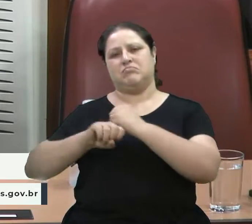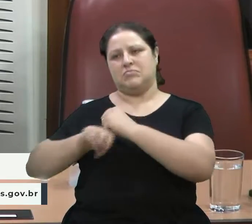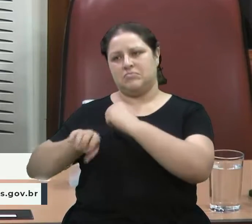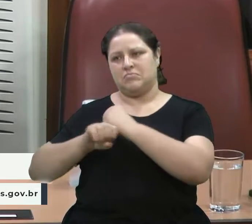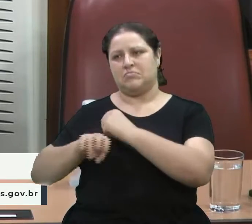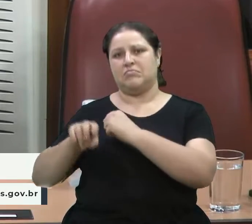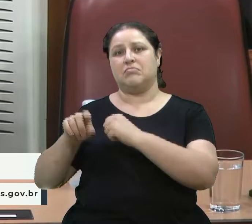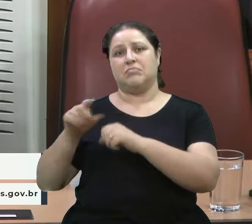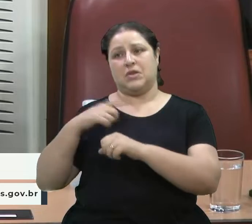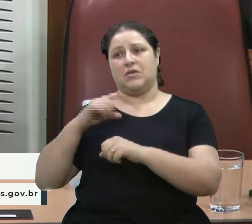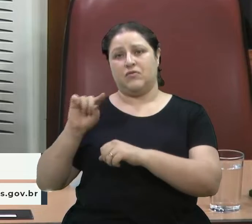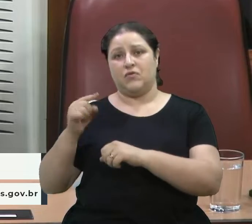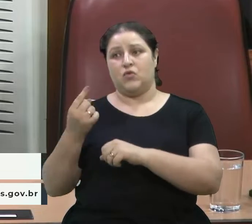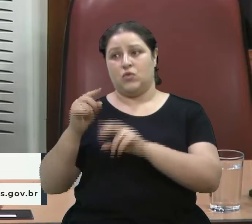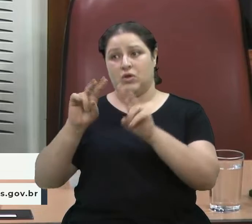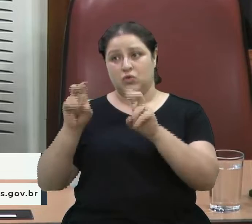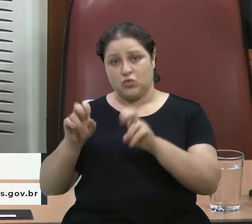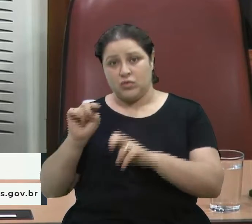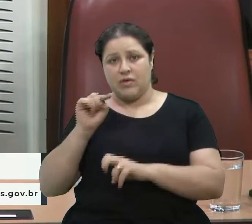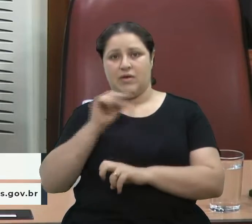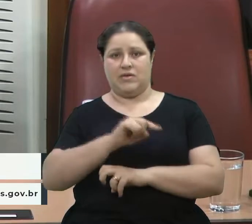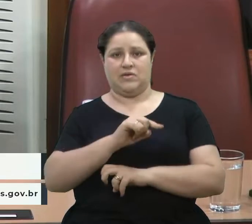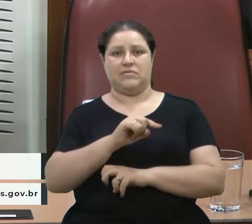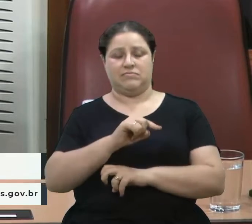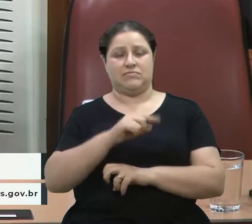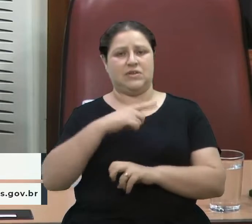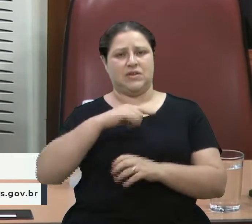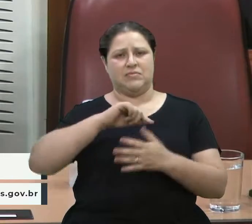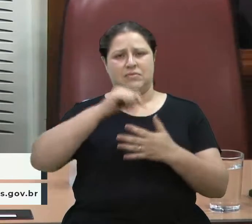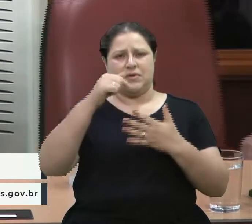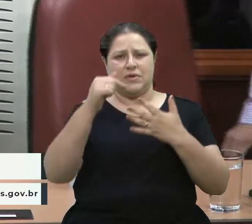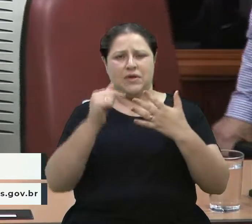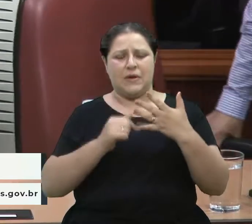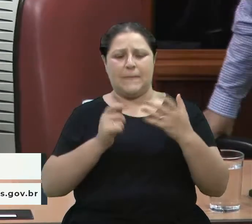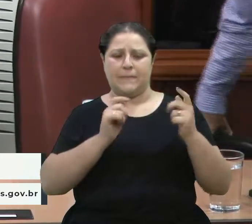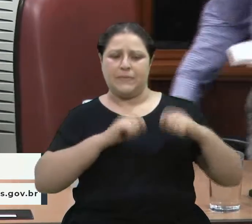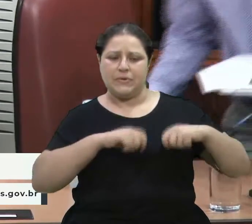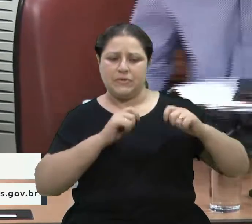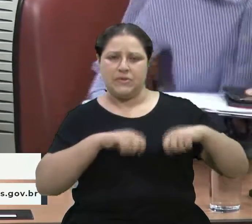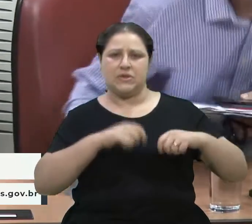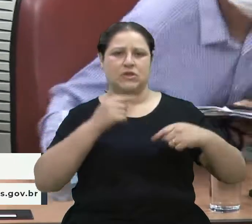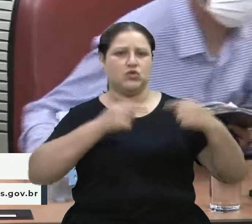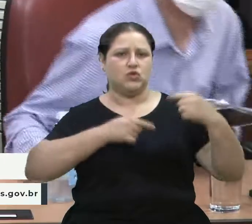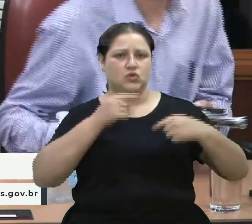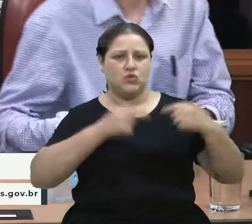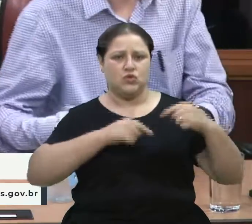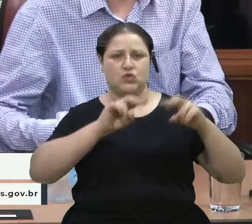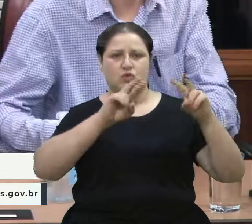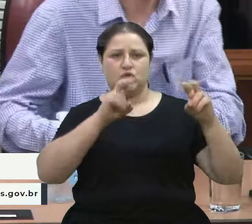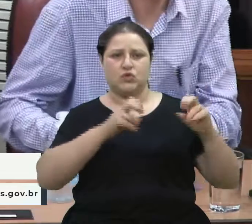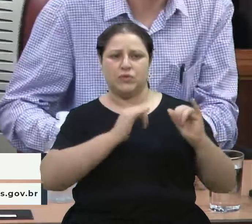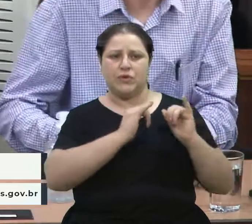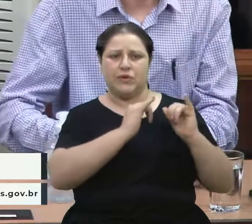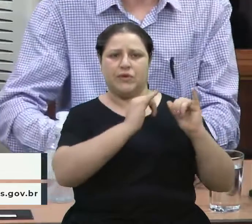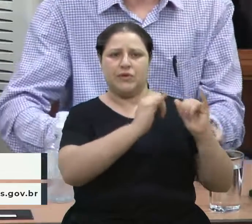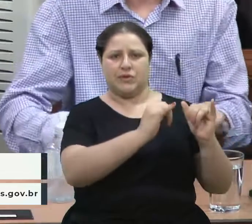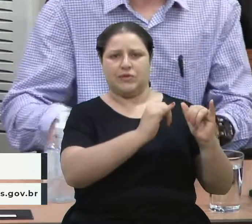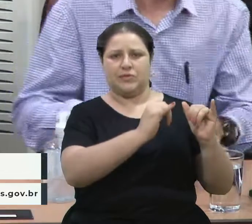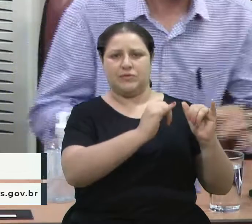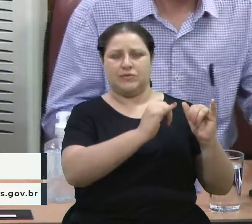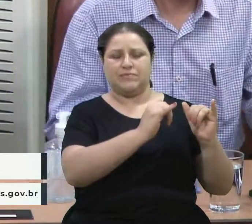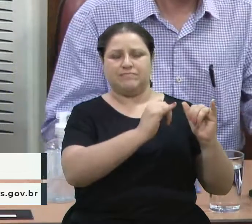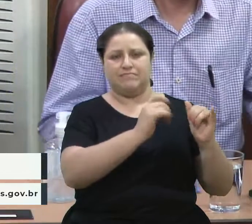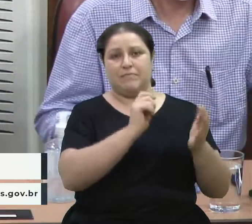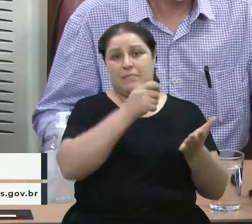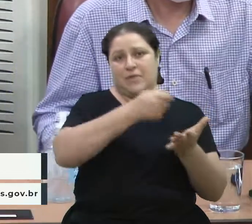imprensa foi justamente essa, de todas as possibilidades que vinham sendo discutidas em relação à passagem ao transporte coletivo, e uma